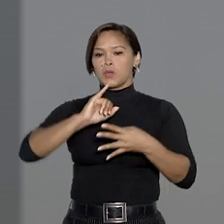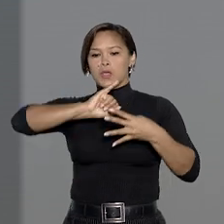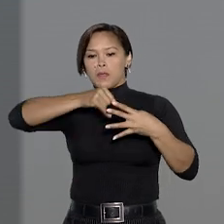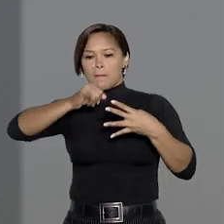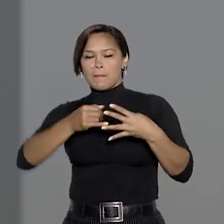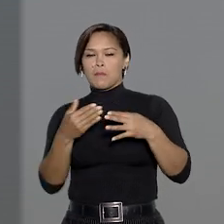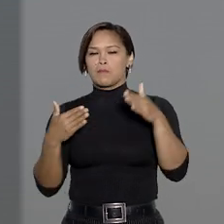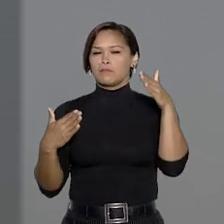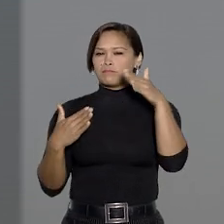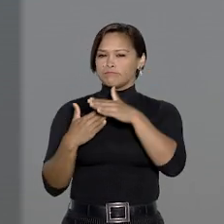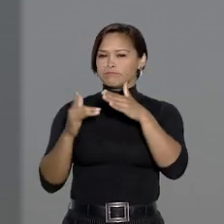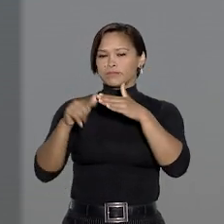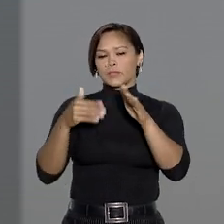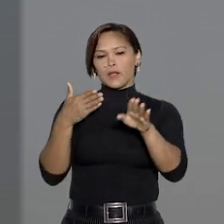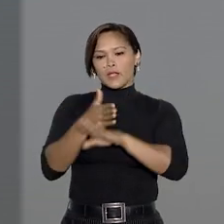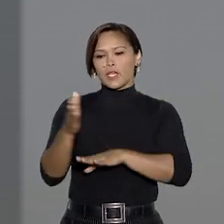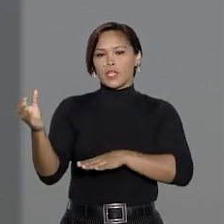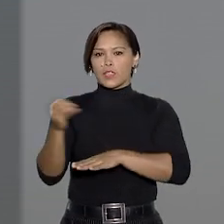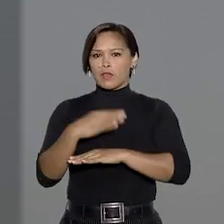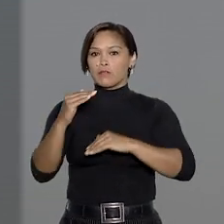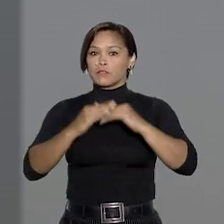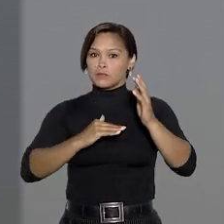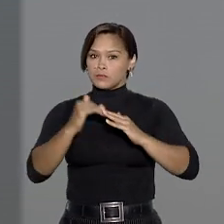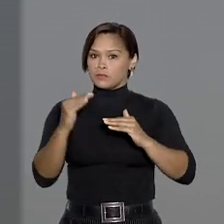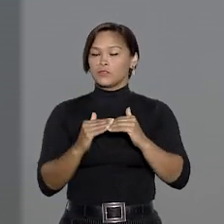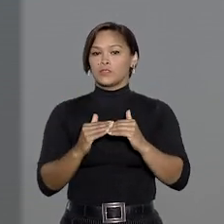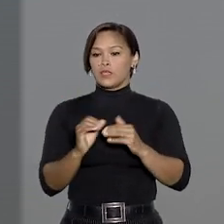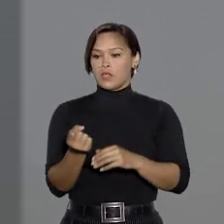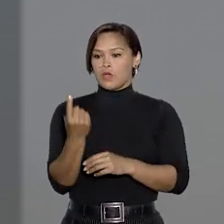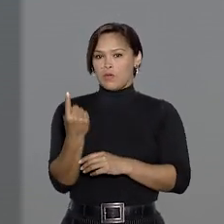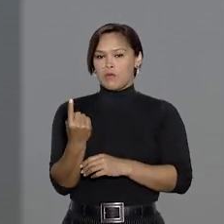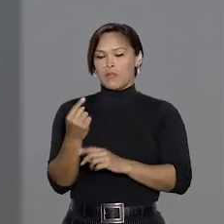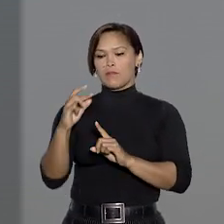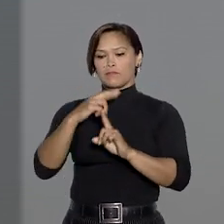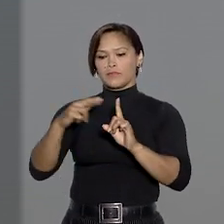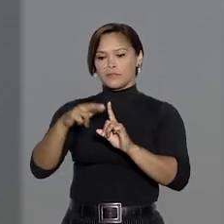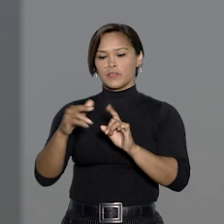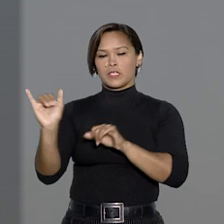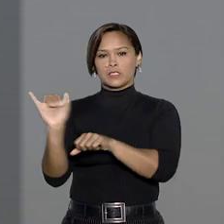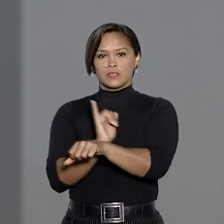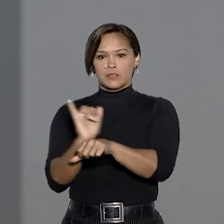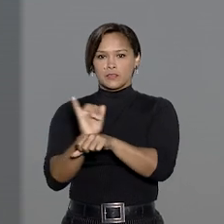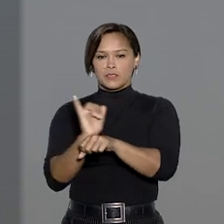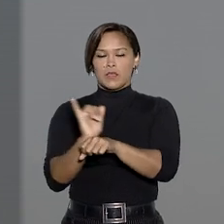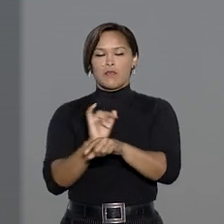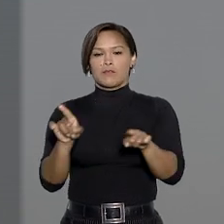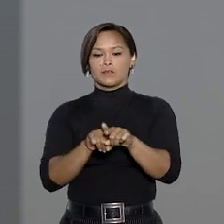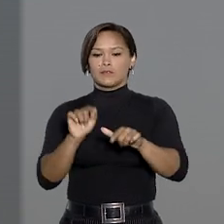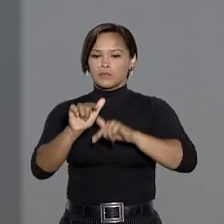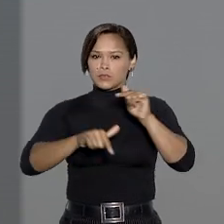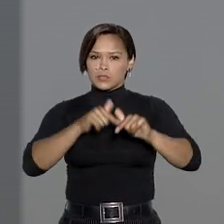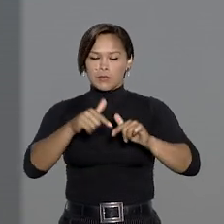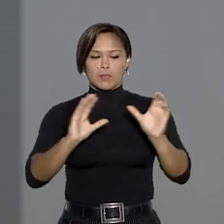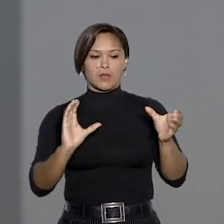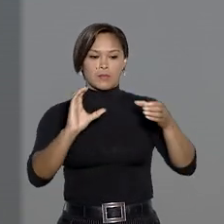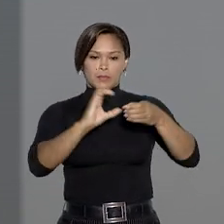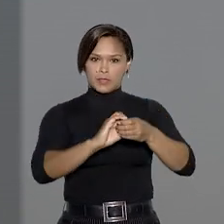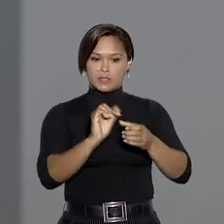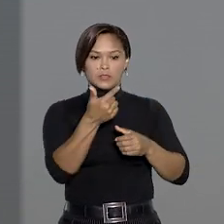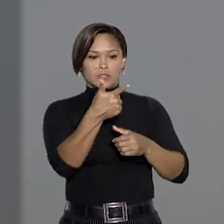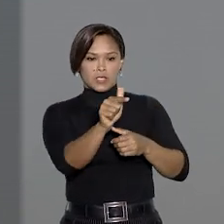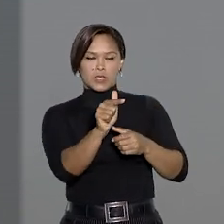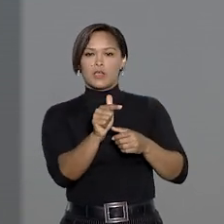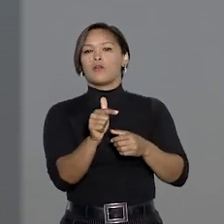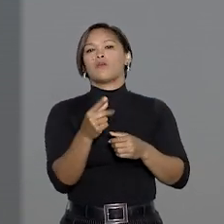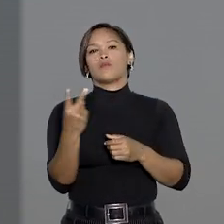hipóteses de restrição ao ingresso de novos profissionais, uma referente à logística da prestação de serviços pela cooperativa